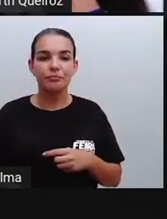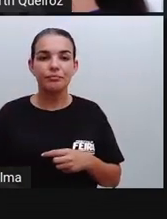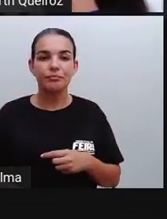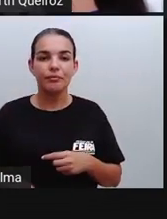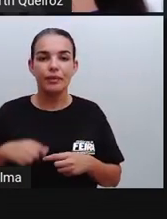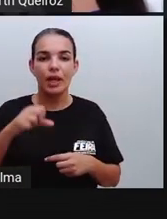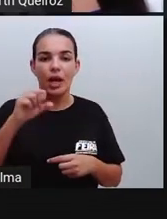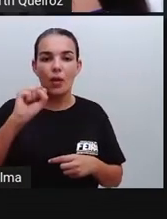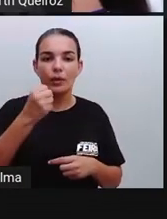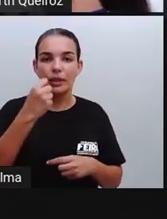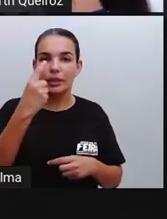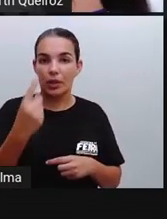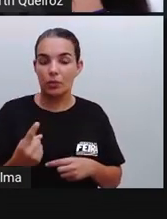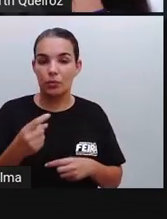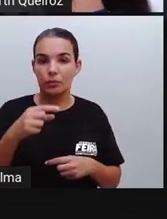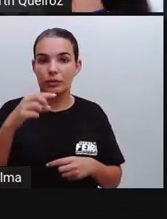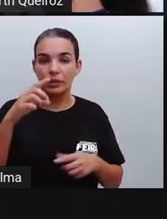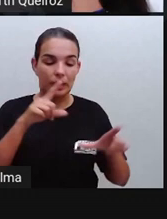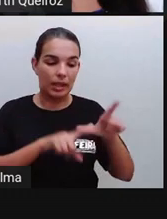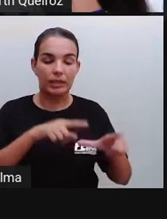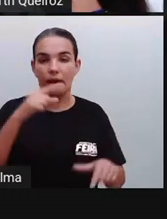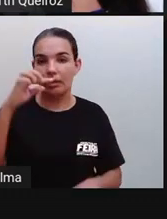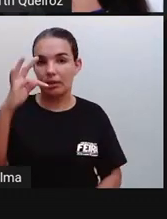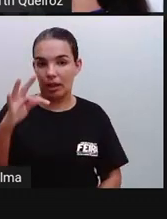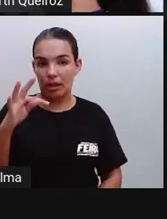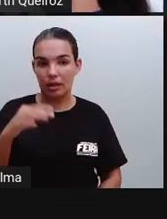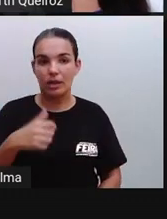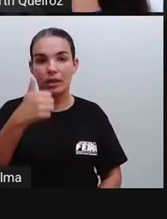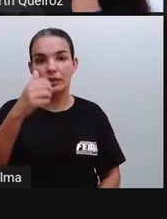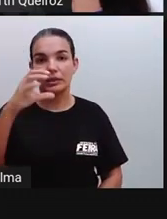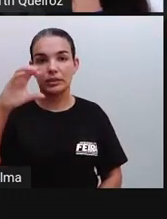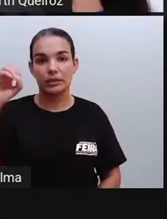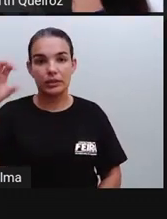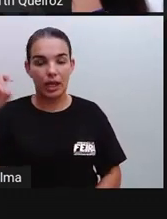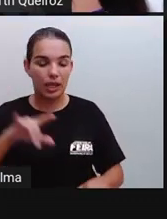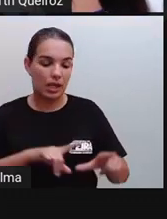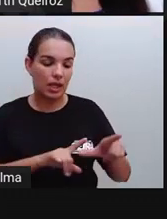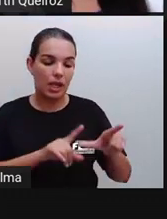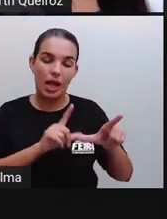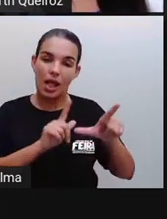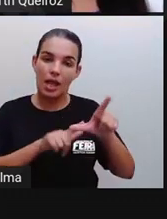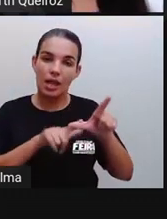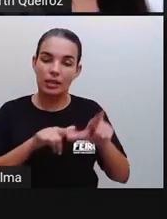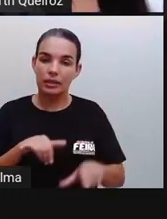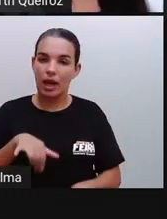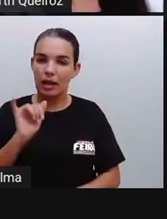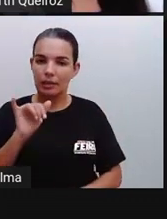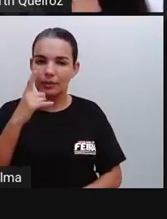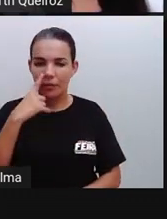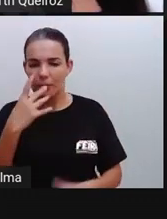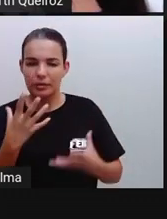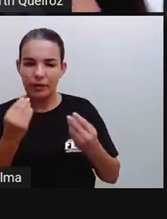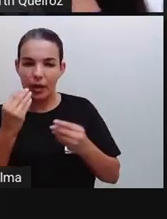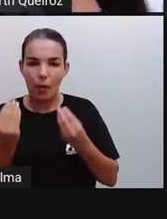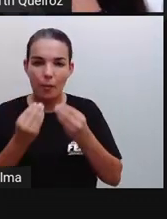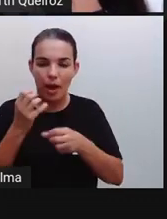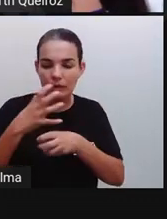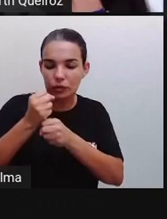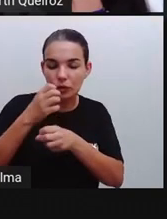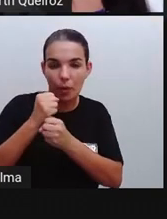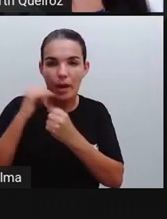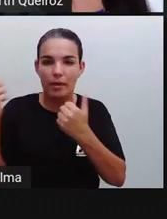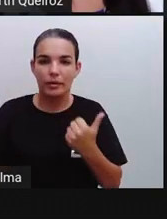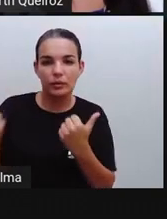81 letra T e 100 Y, certo? Então, a gente vai respondendo aí, vai descobrindo qual é a letra.